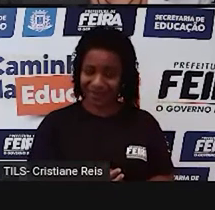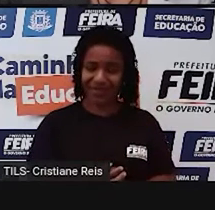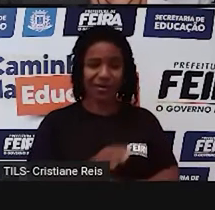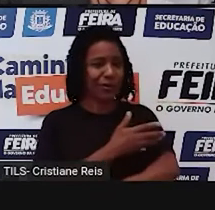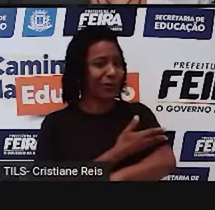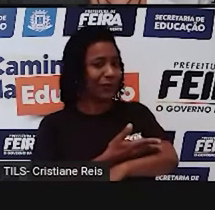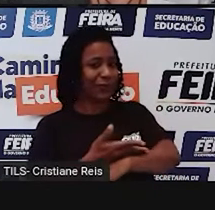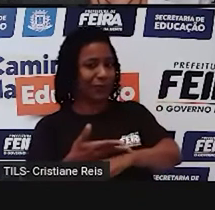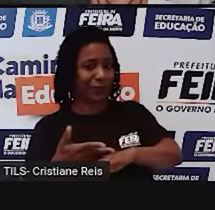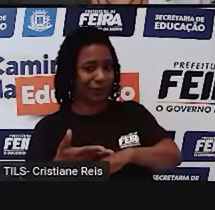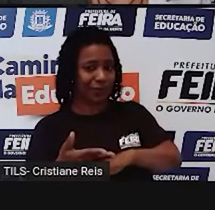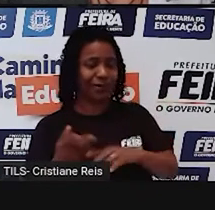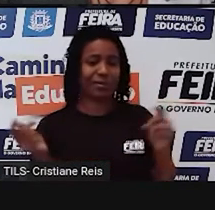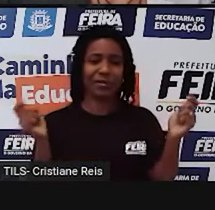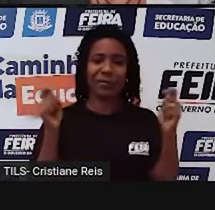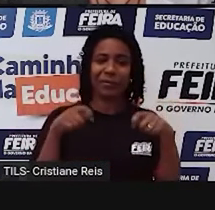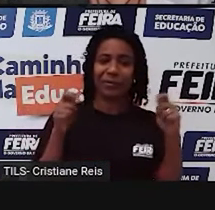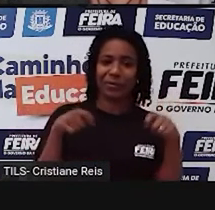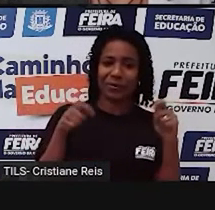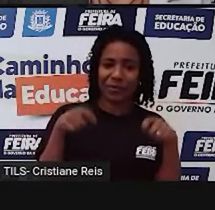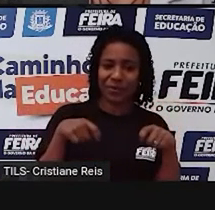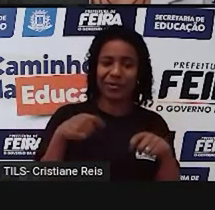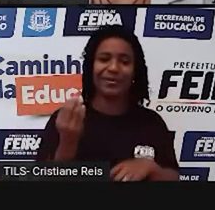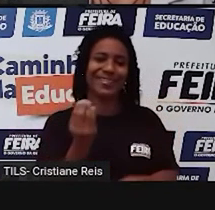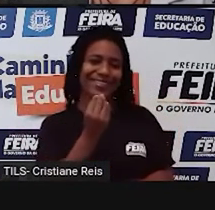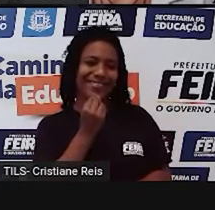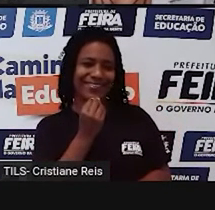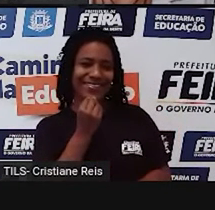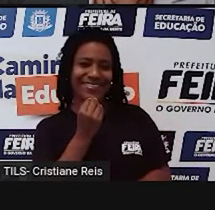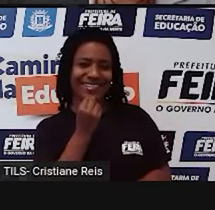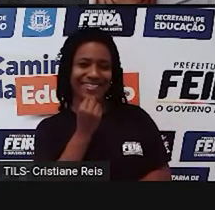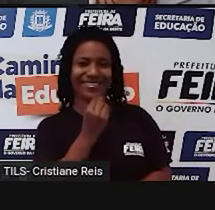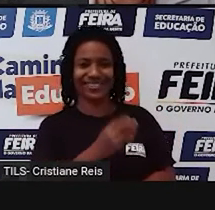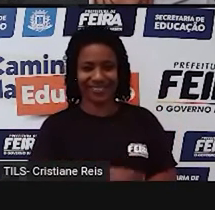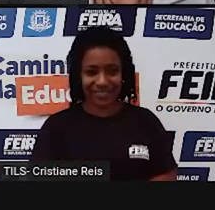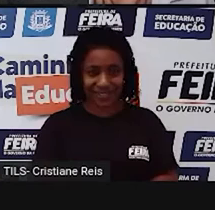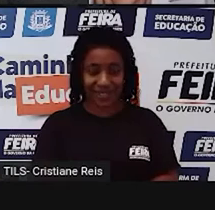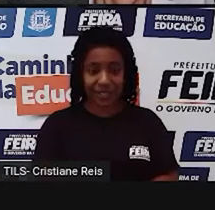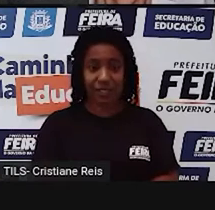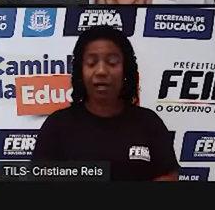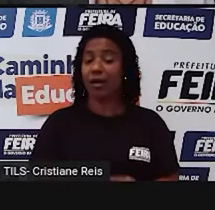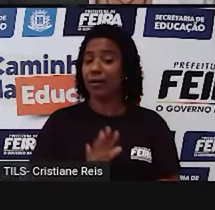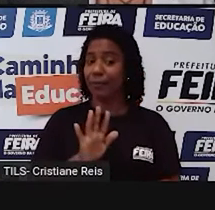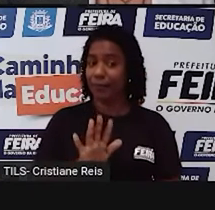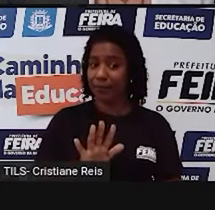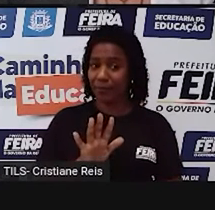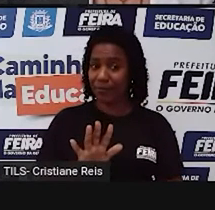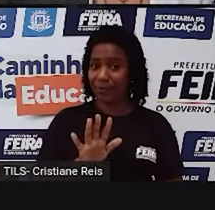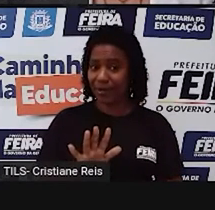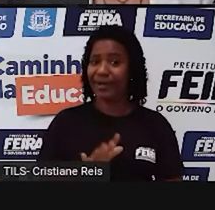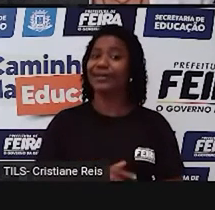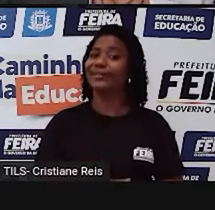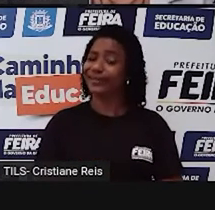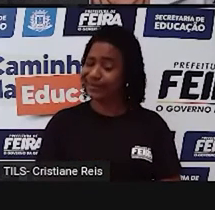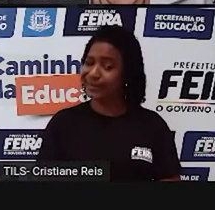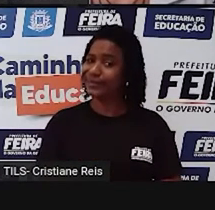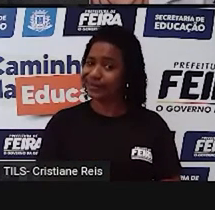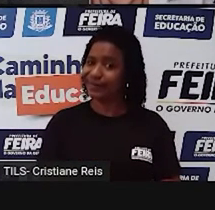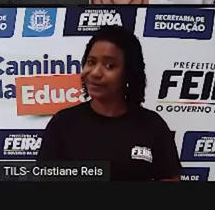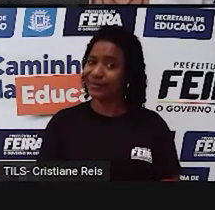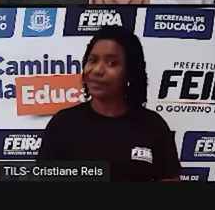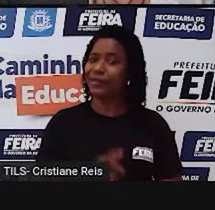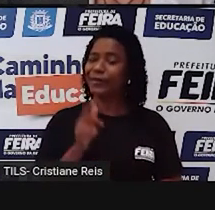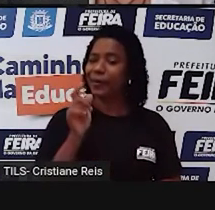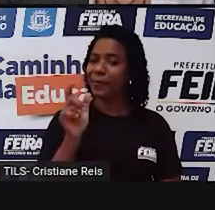tradição, possibilidade, oportunidade. Mas existem também aquelas